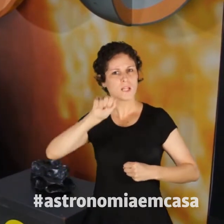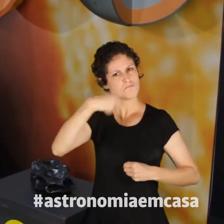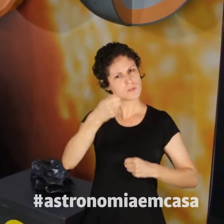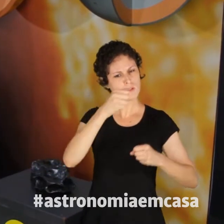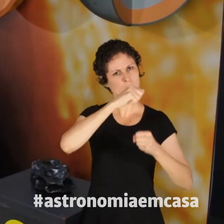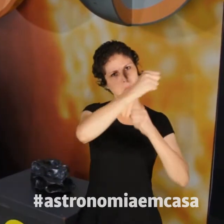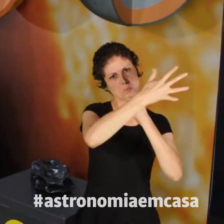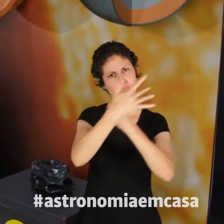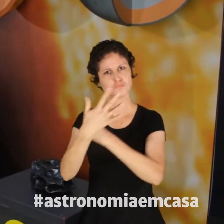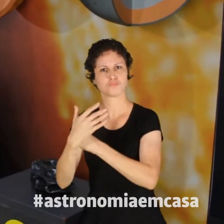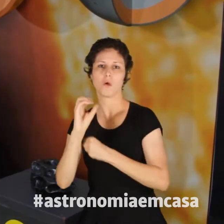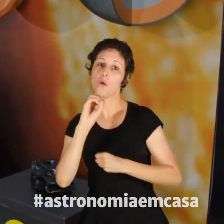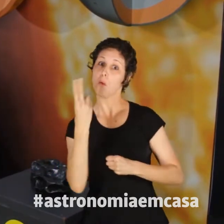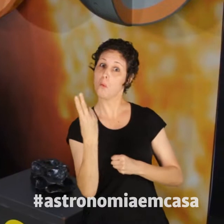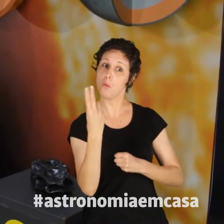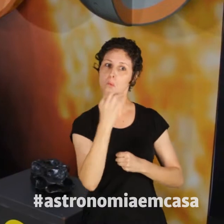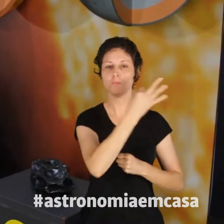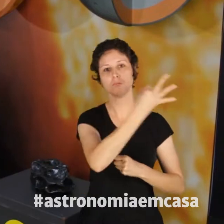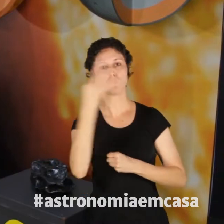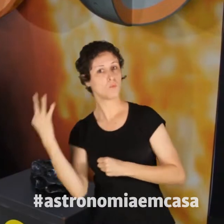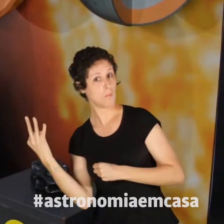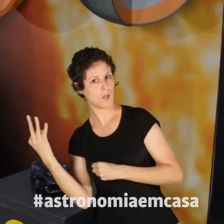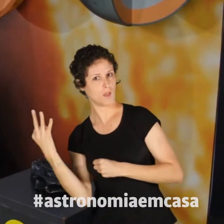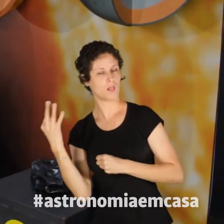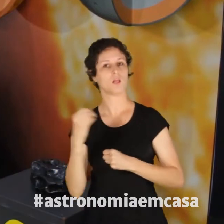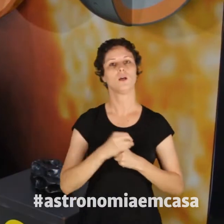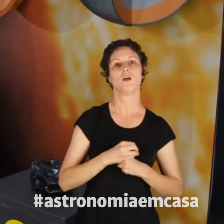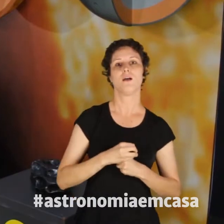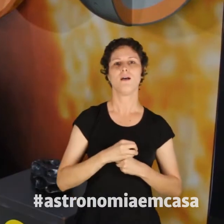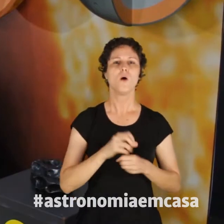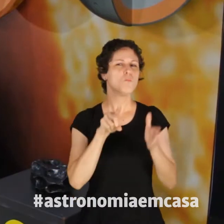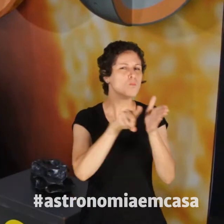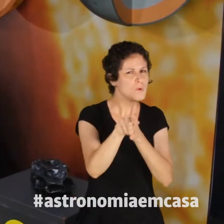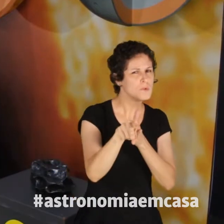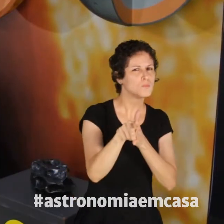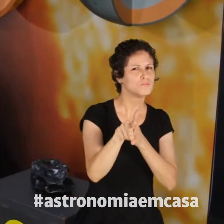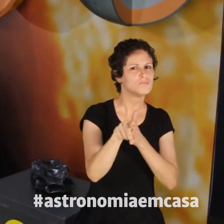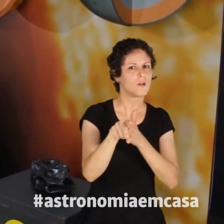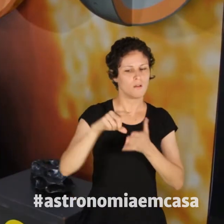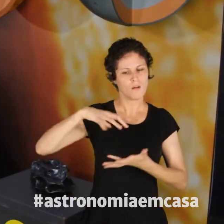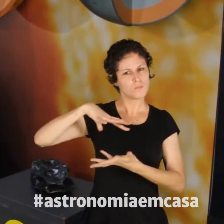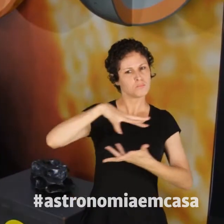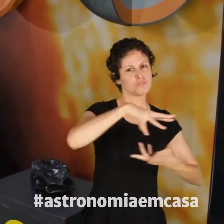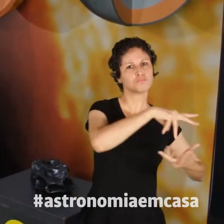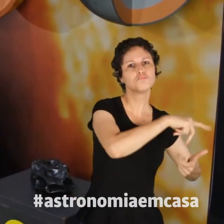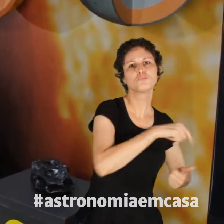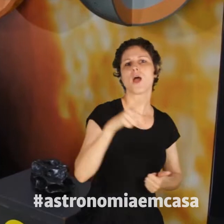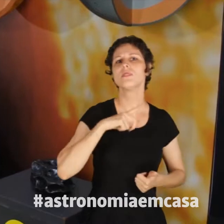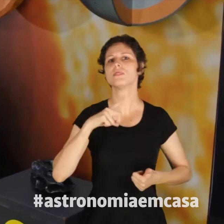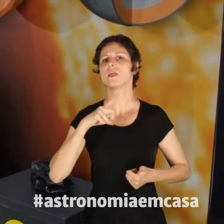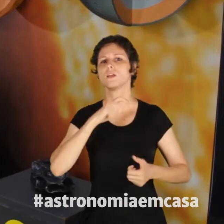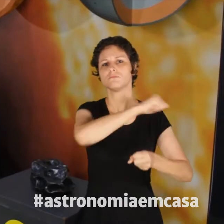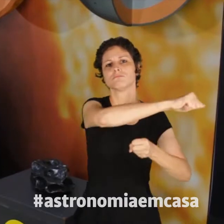corpos. Hoje nós vamos falar um pouquinho sobre eles, mas para começar vamos falar sobre os planetas. Quantos planetas